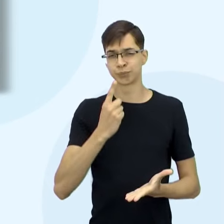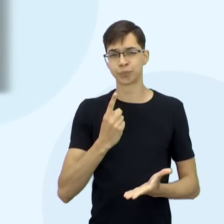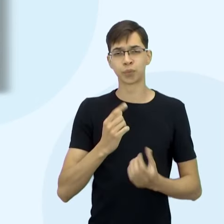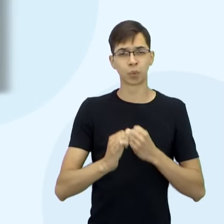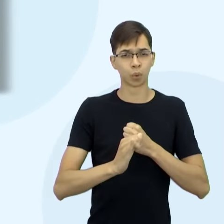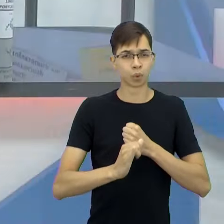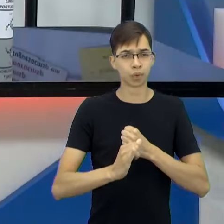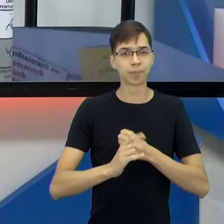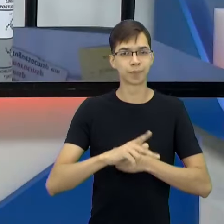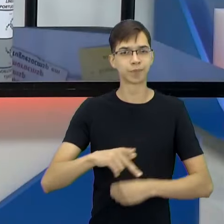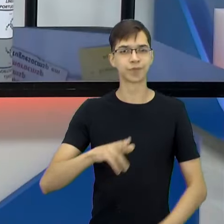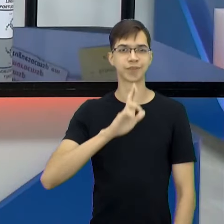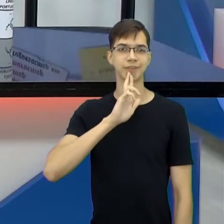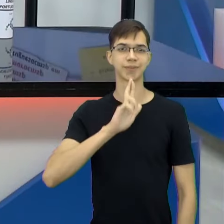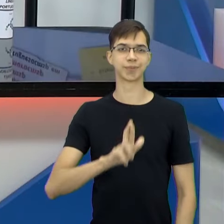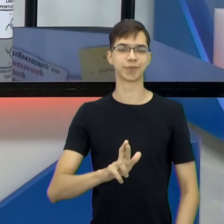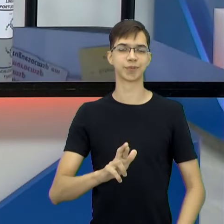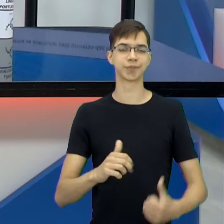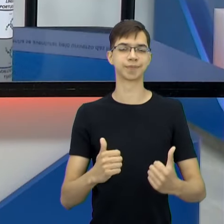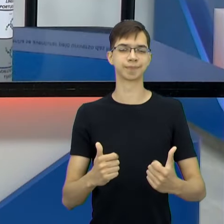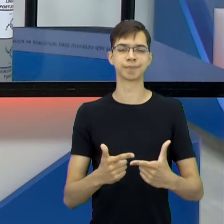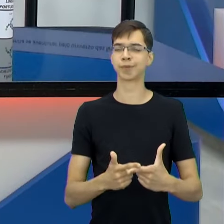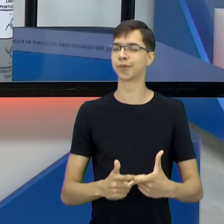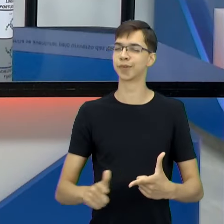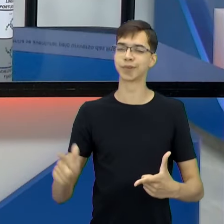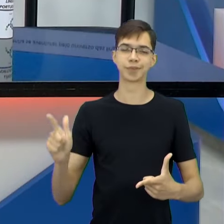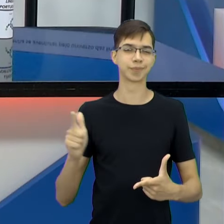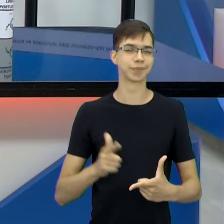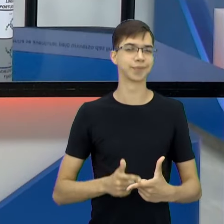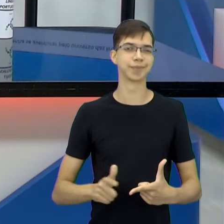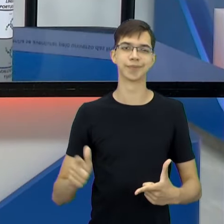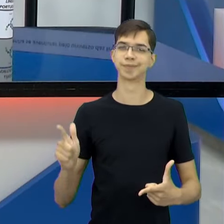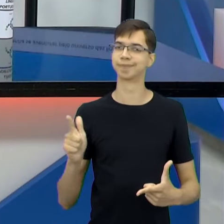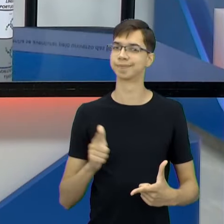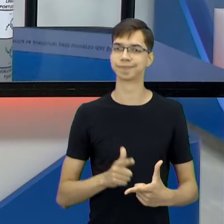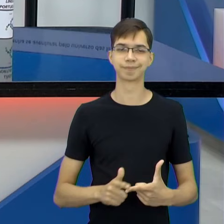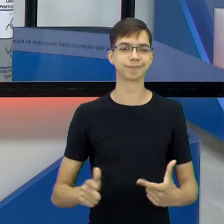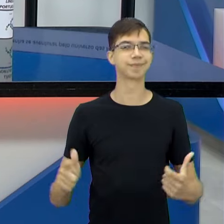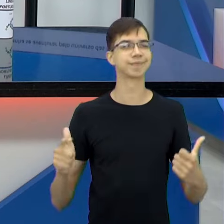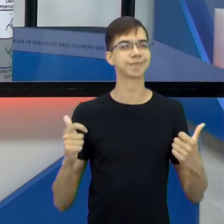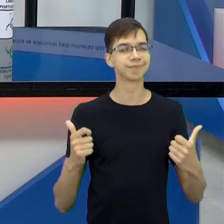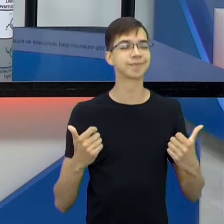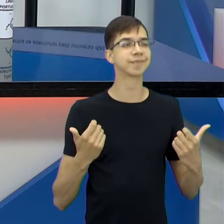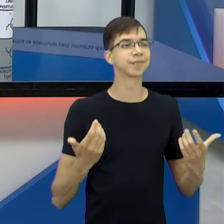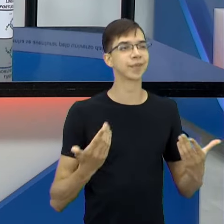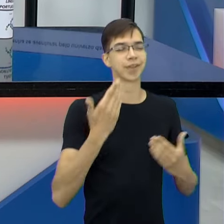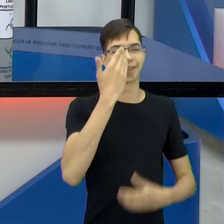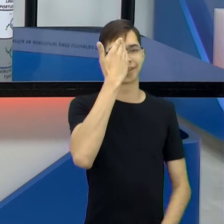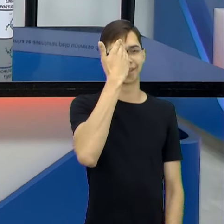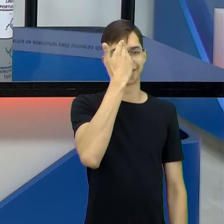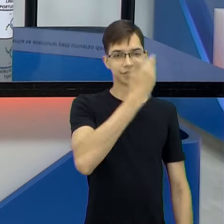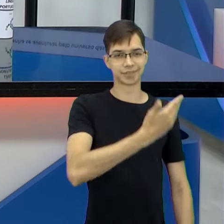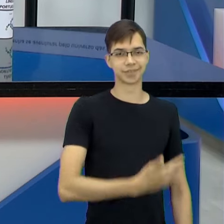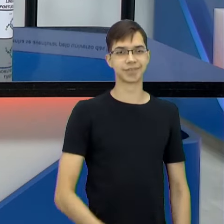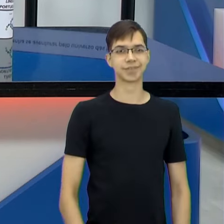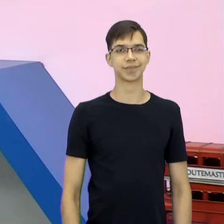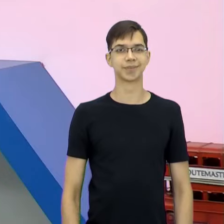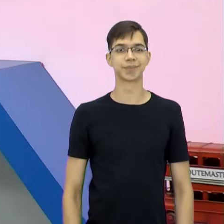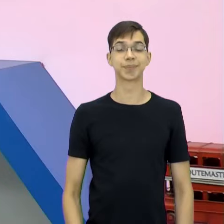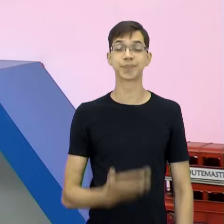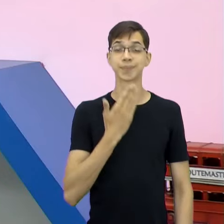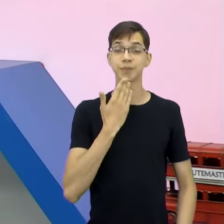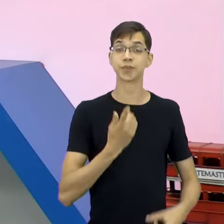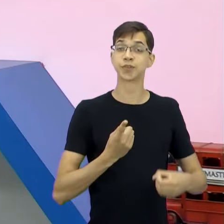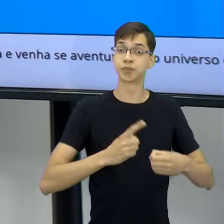dúvida de vocês, isso não Manda lá, sem problemas. E é isso, Mauro, eu agradeço, mas assim, volta em breve,